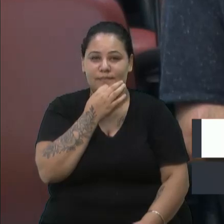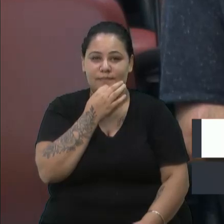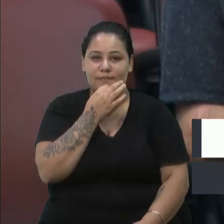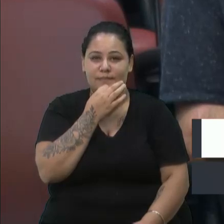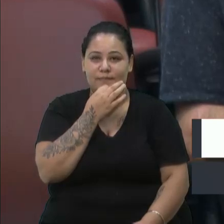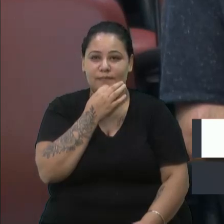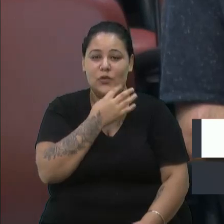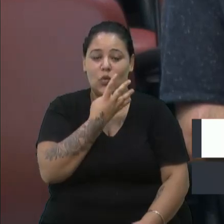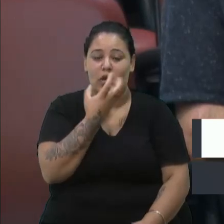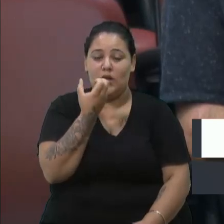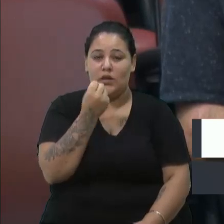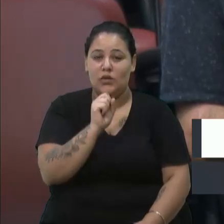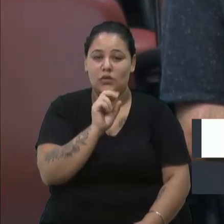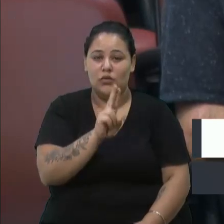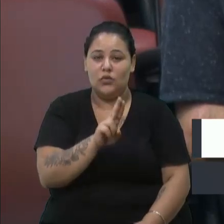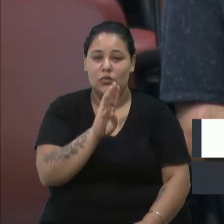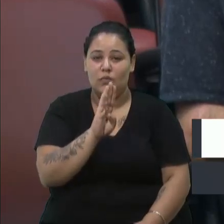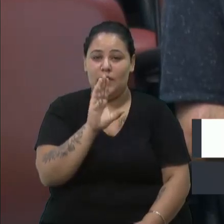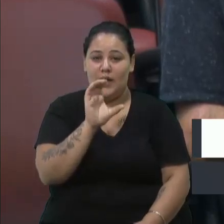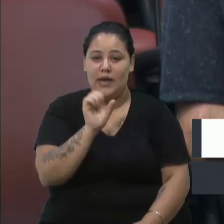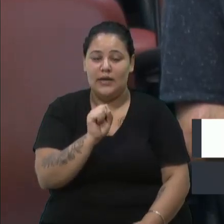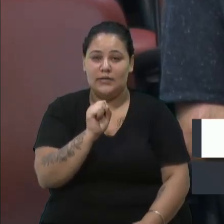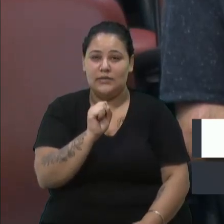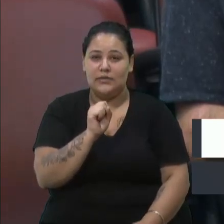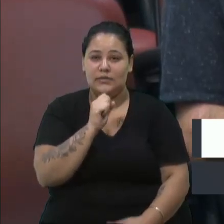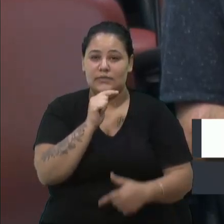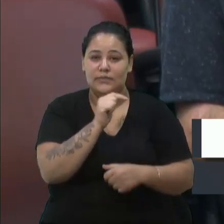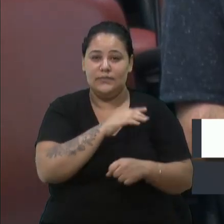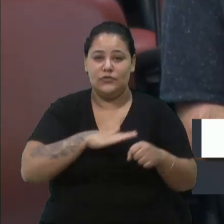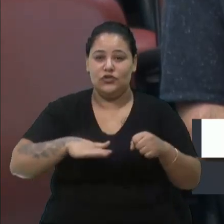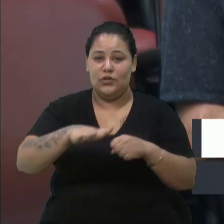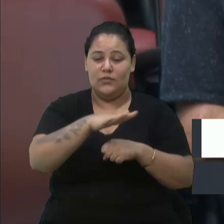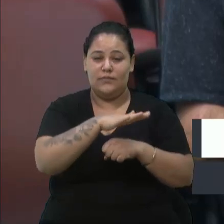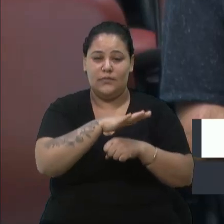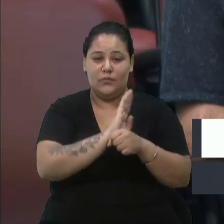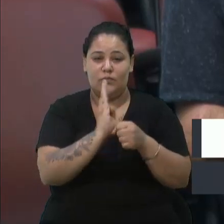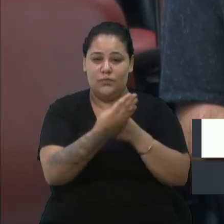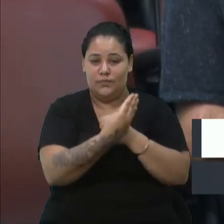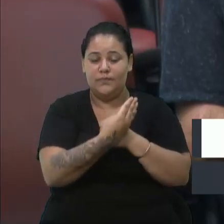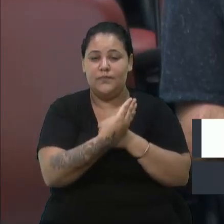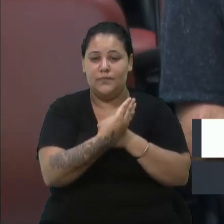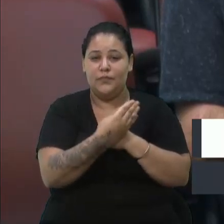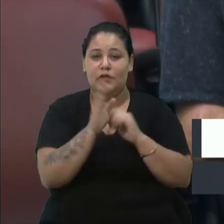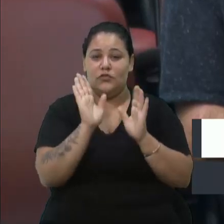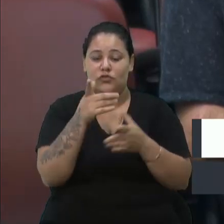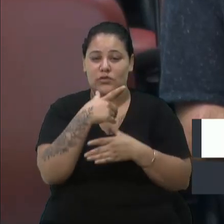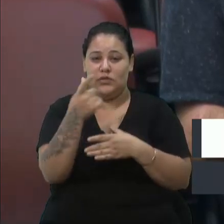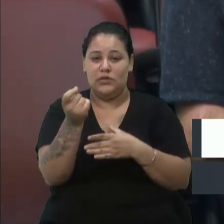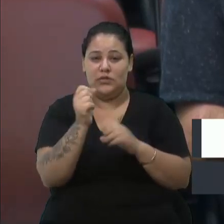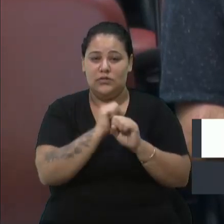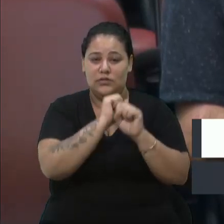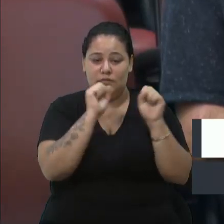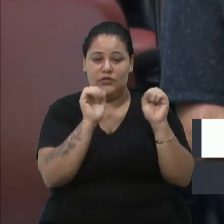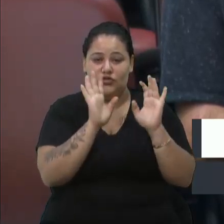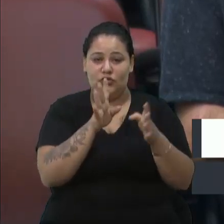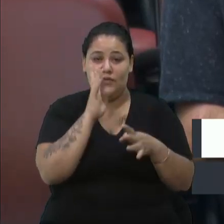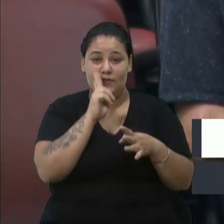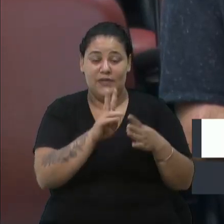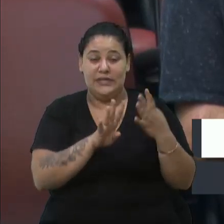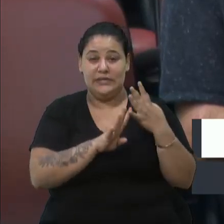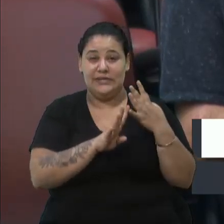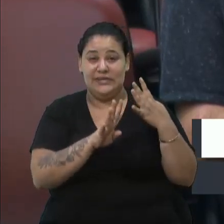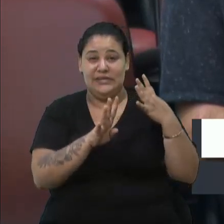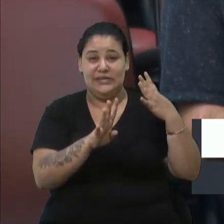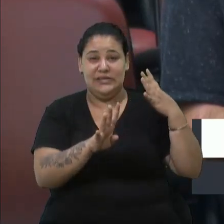unidades básicas de saúde que atuam nos bairros de Caxias do Sul. Eu já saí cedo, vi as longas filas que estão